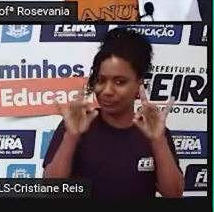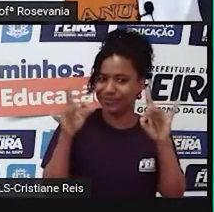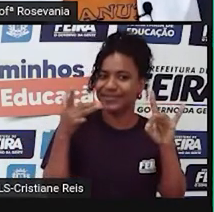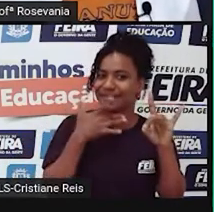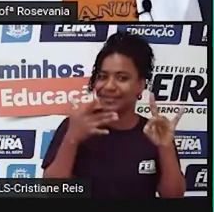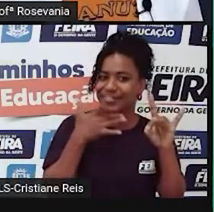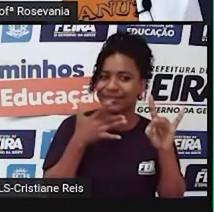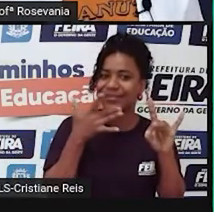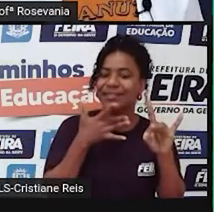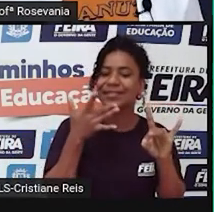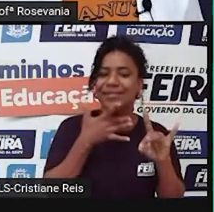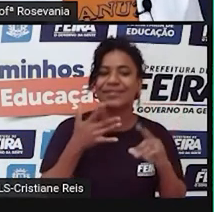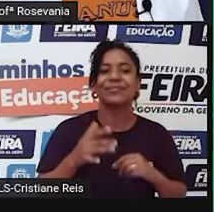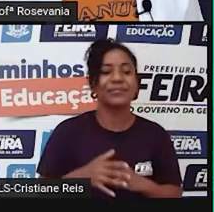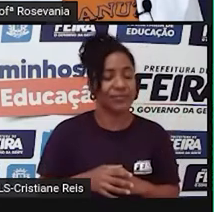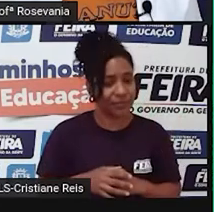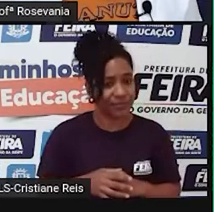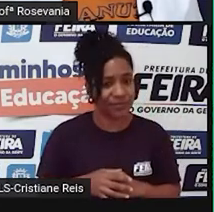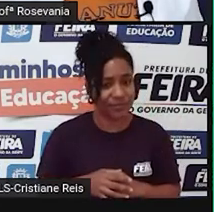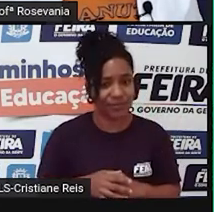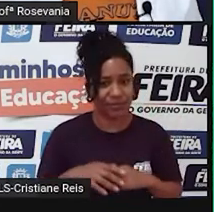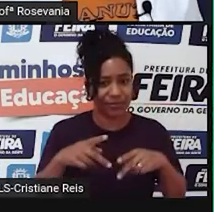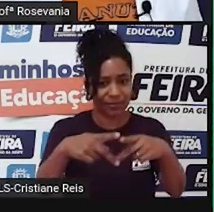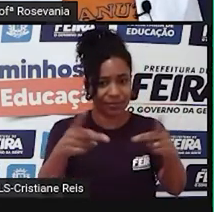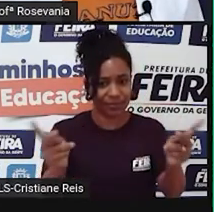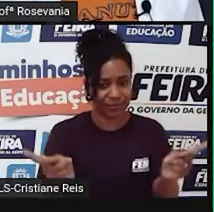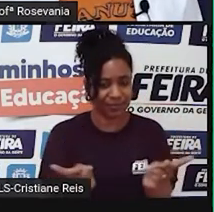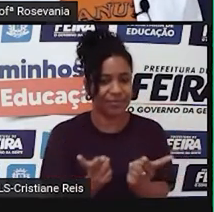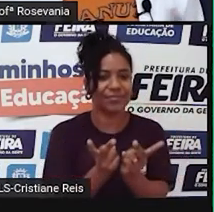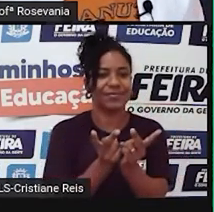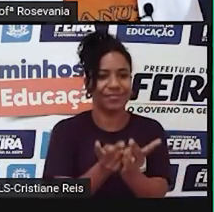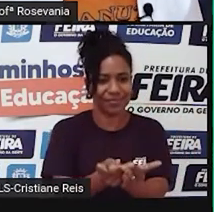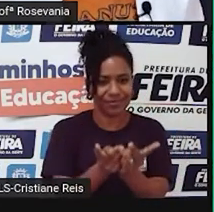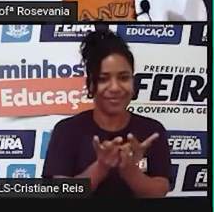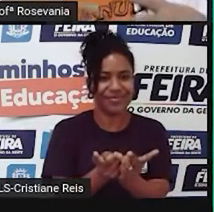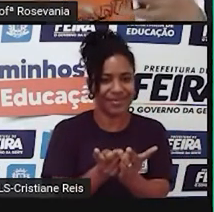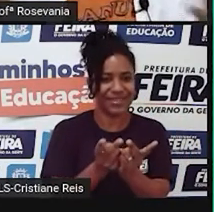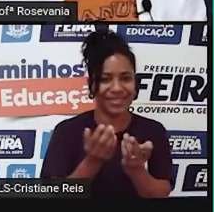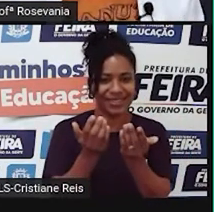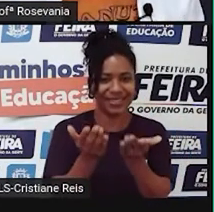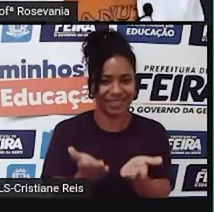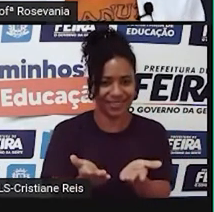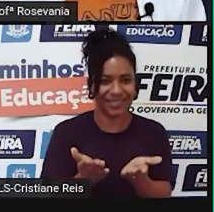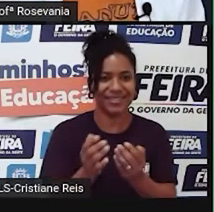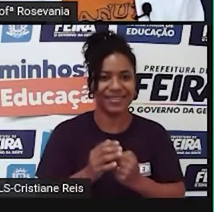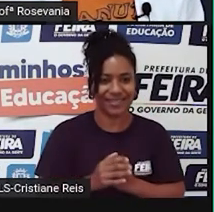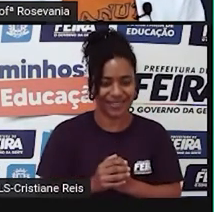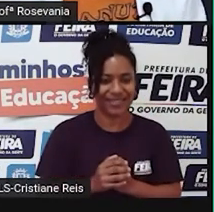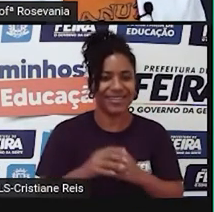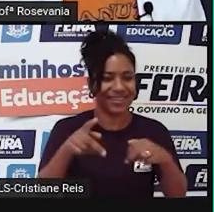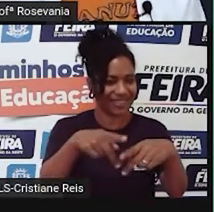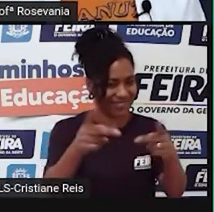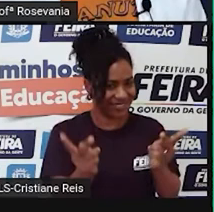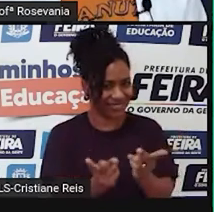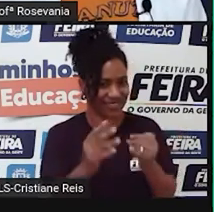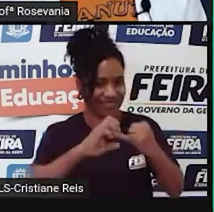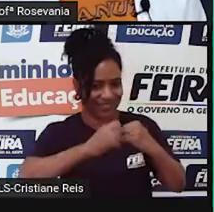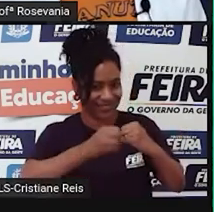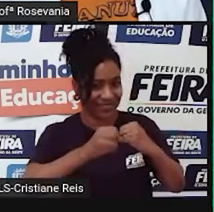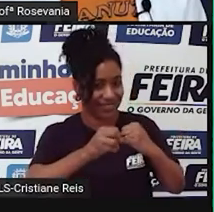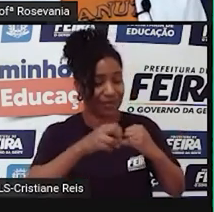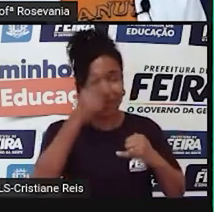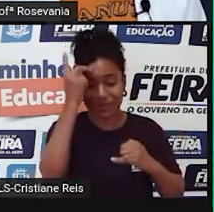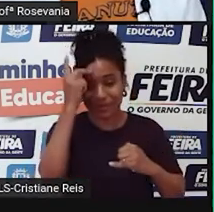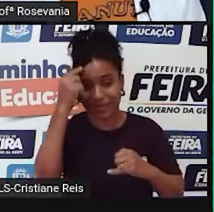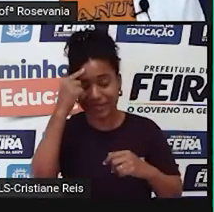também é. Se bem que esse prato, a feijoada, muita gente briga pela, né, pela origem dele, mas a